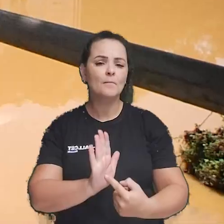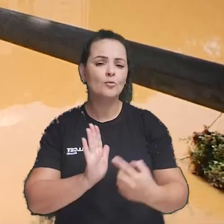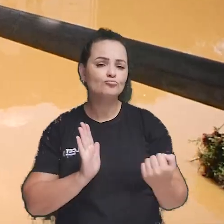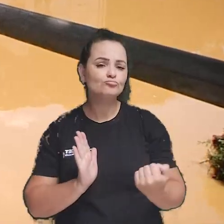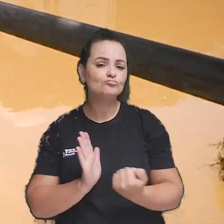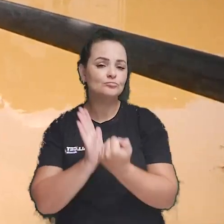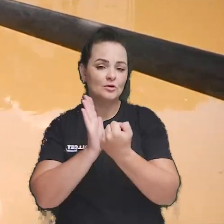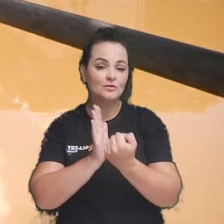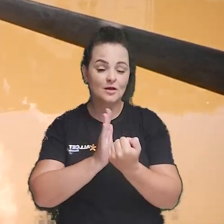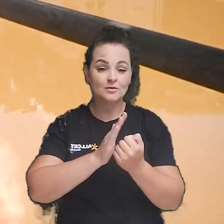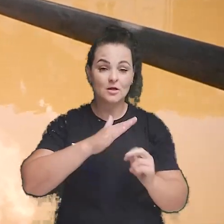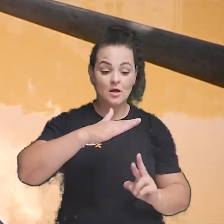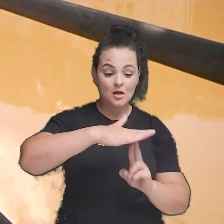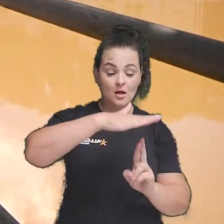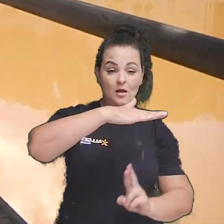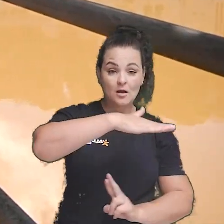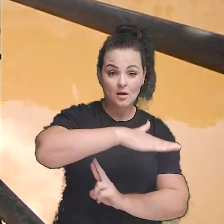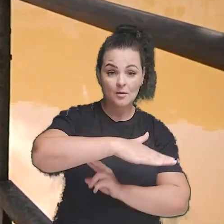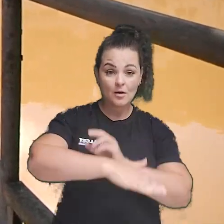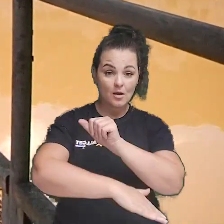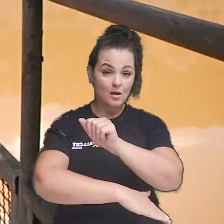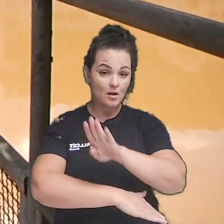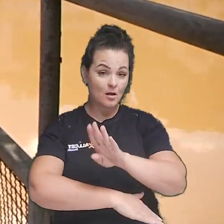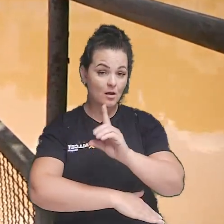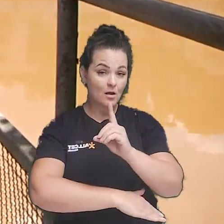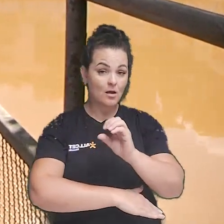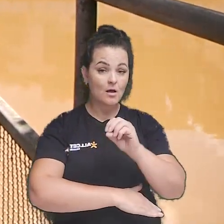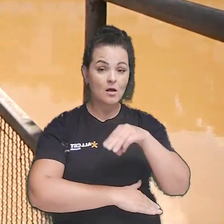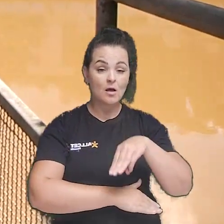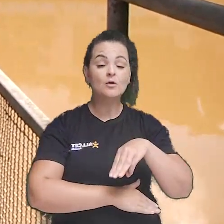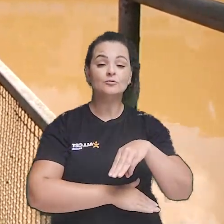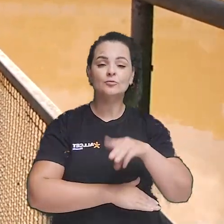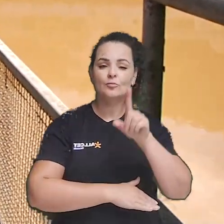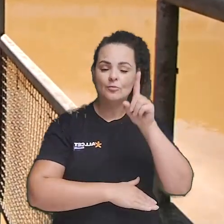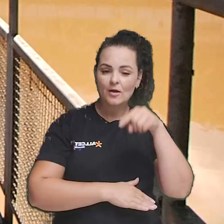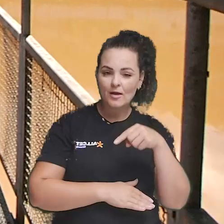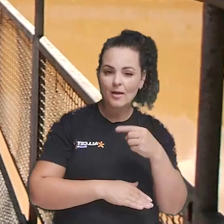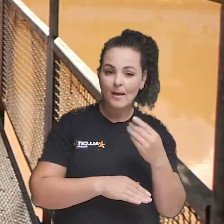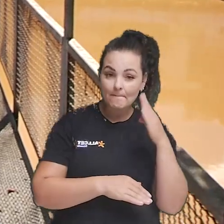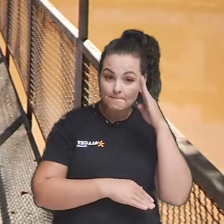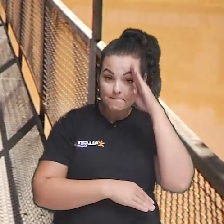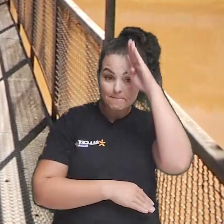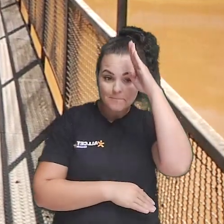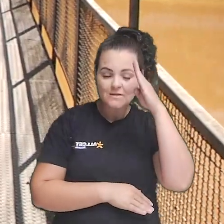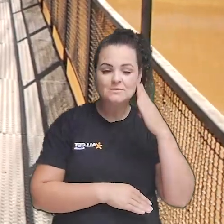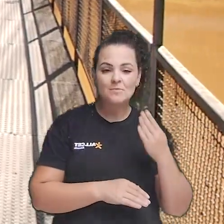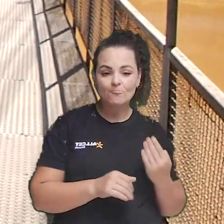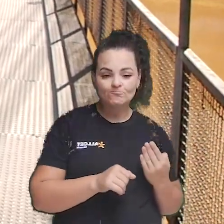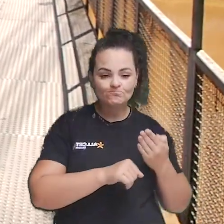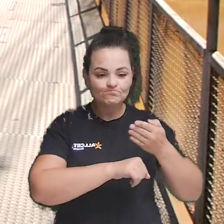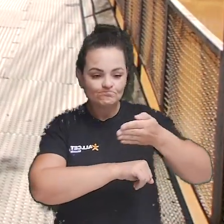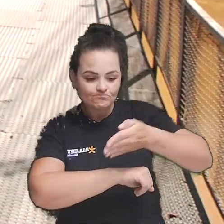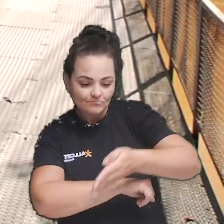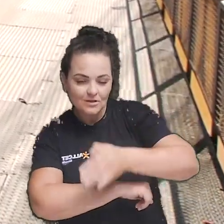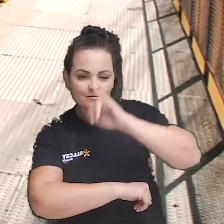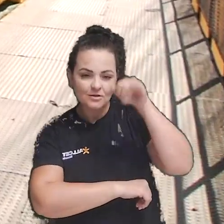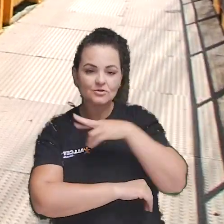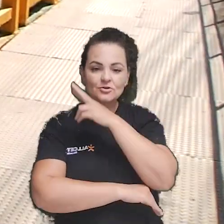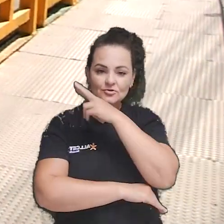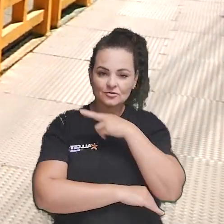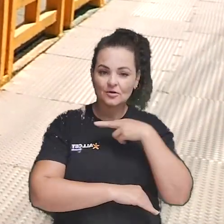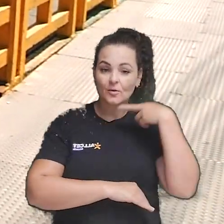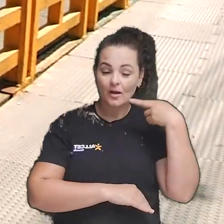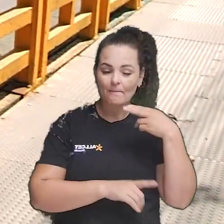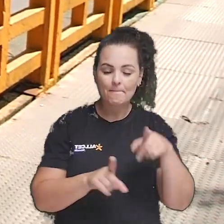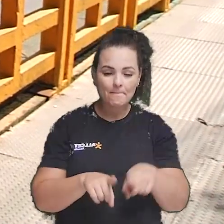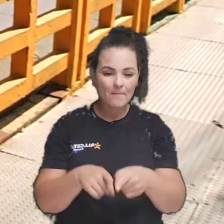Os autores destacam que a ponte Abidão Batista desempenha um papel crucial como uma das principais vias de entradas